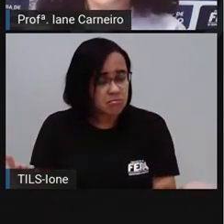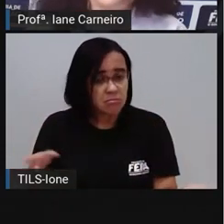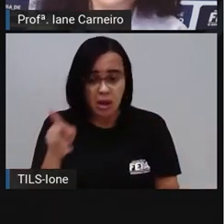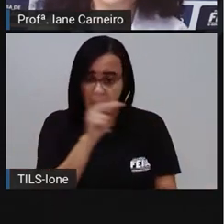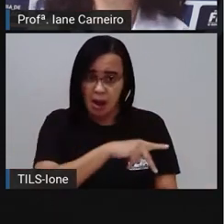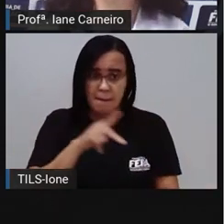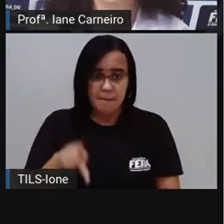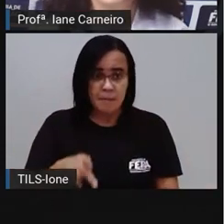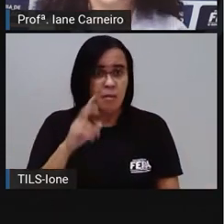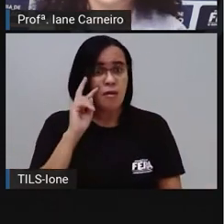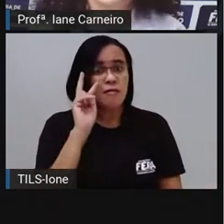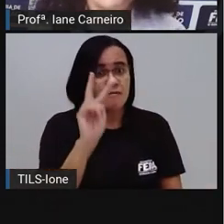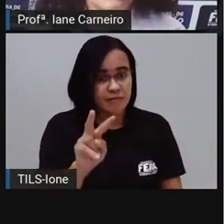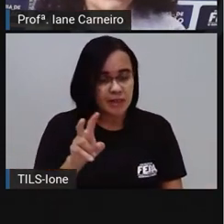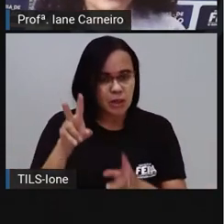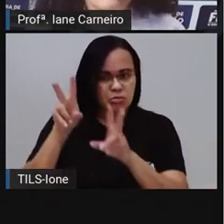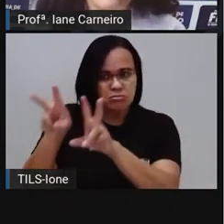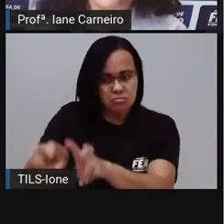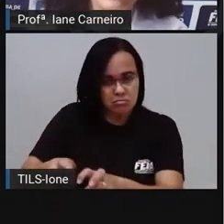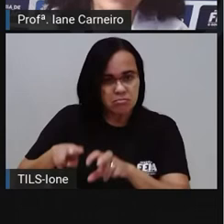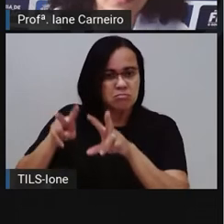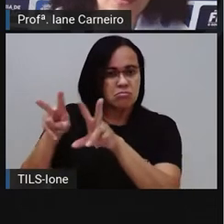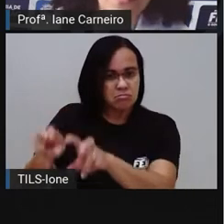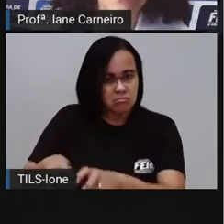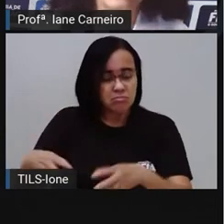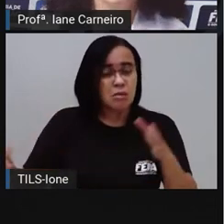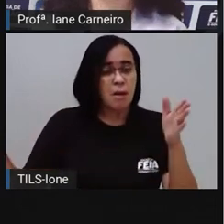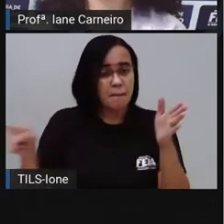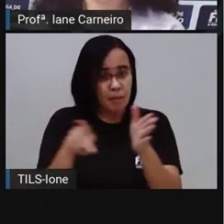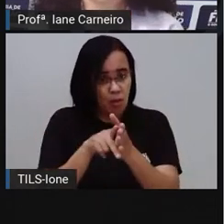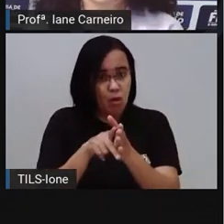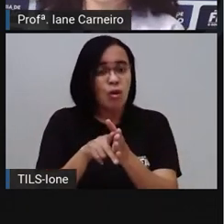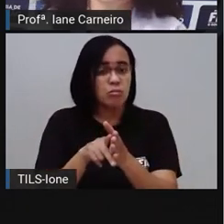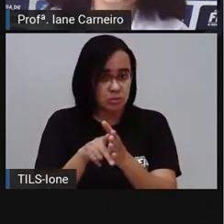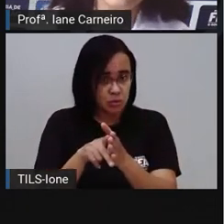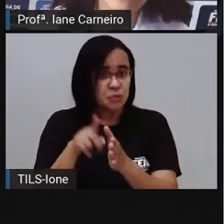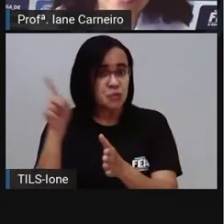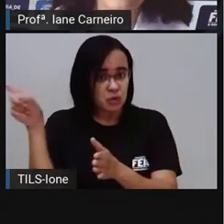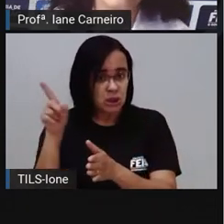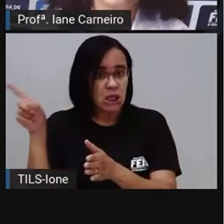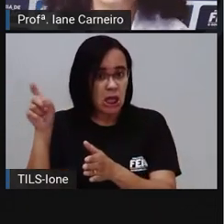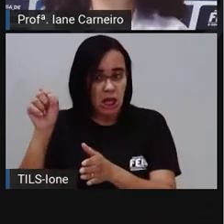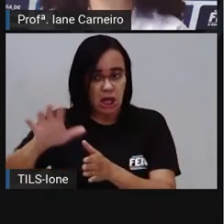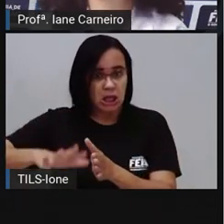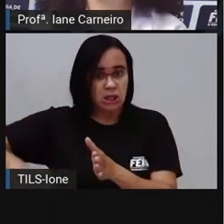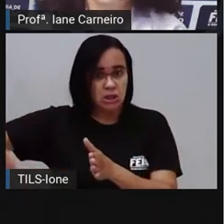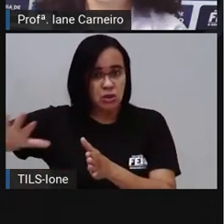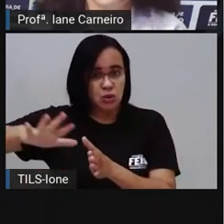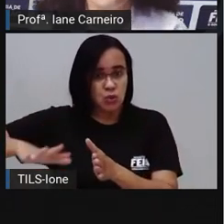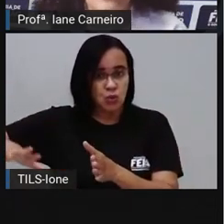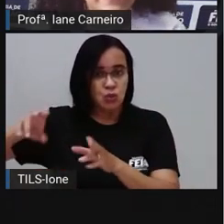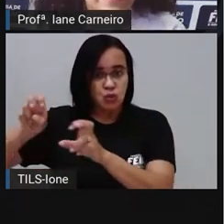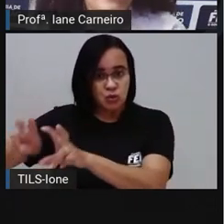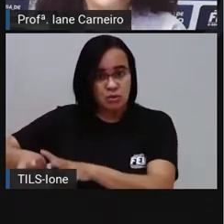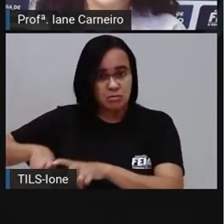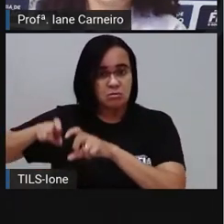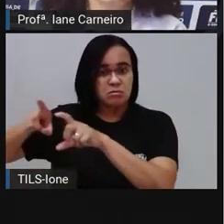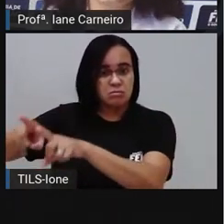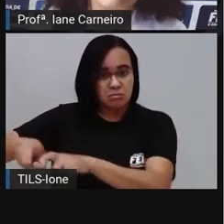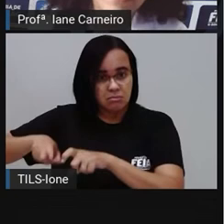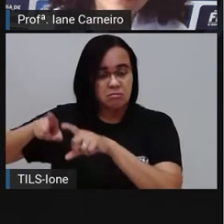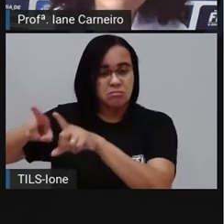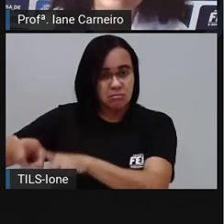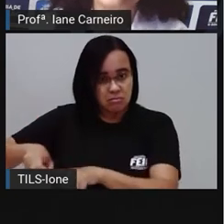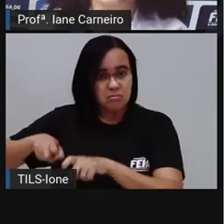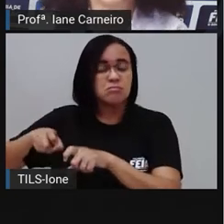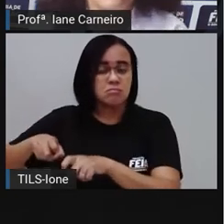Então, provavelmente, ela representou, né? Uma família que mora na zona rural, né? Então, é uma característica